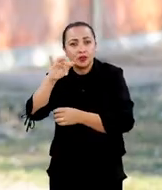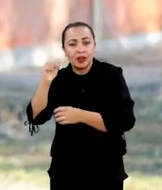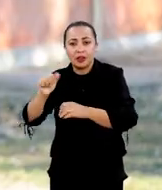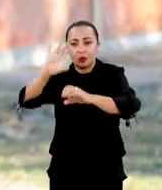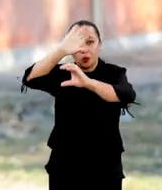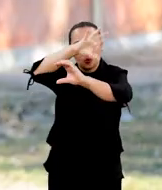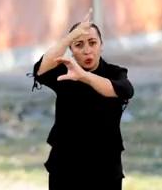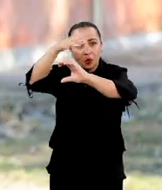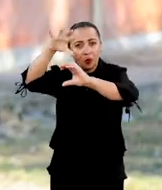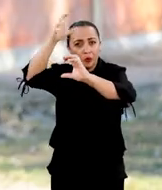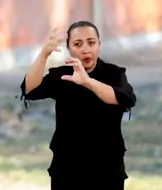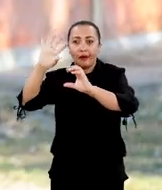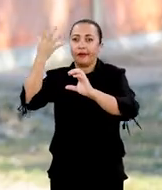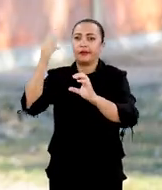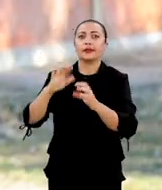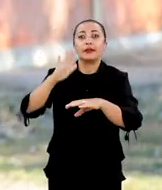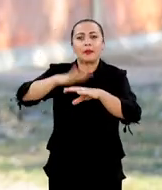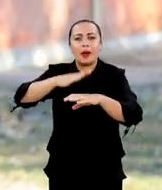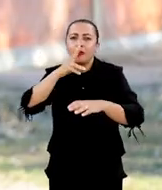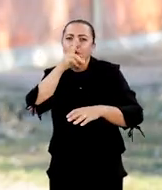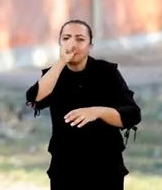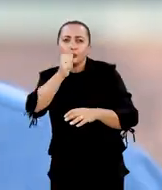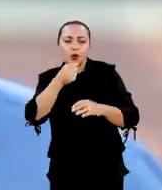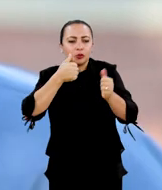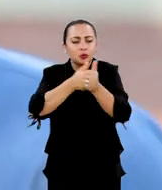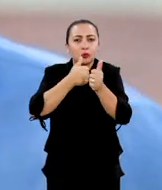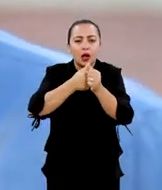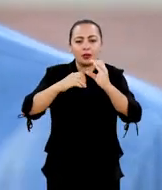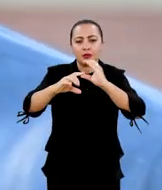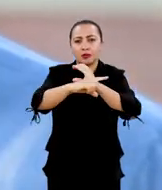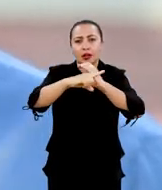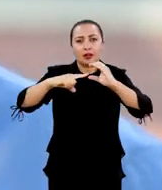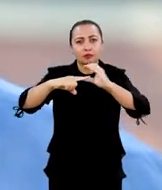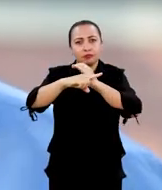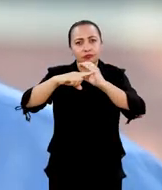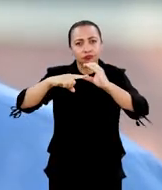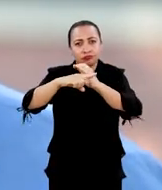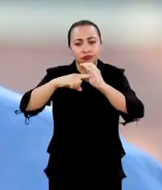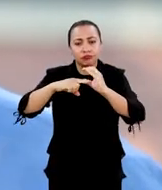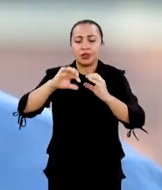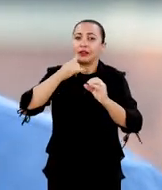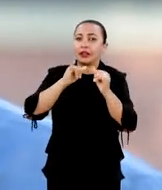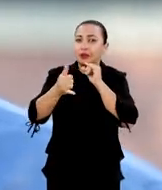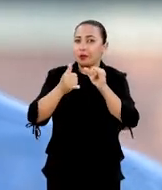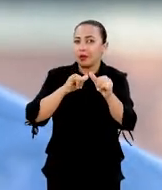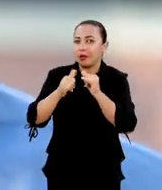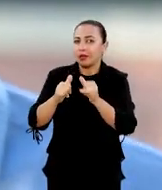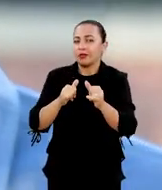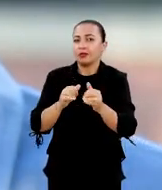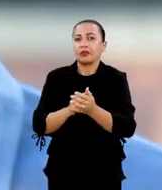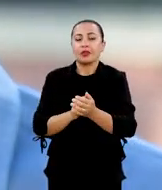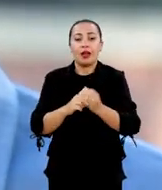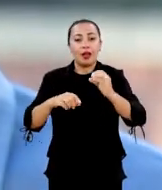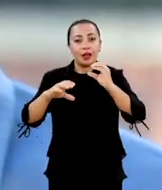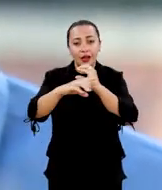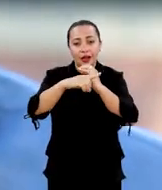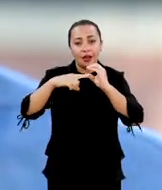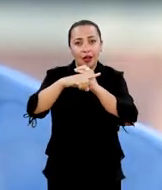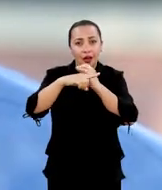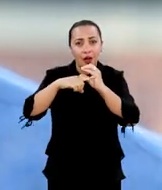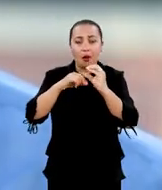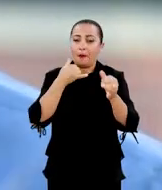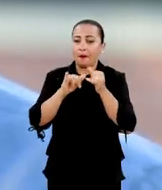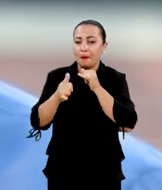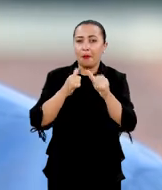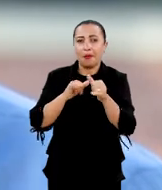ele ocorre com maior frequência e maior intensidade próximo da linha de campo do Equador Magnético. E o